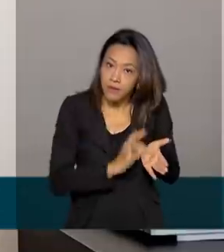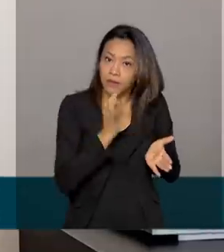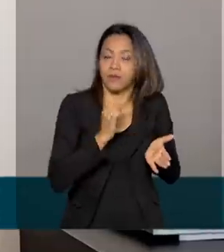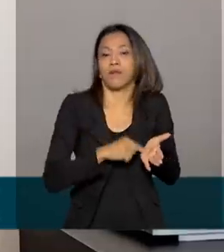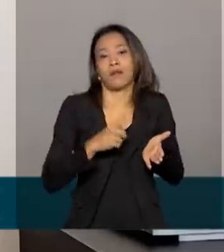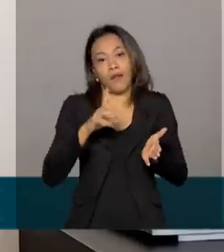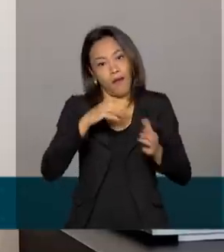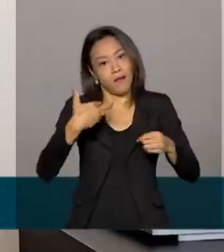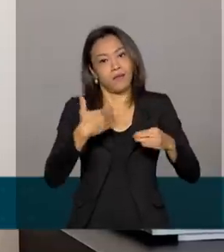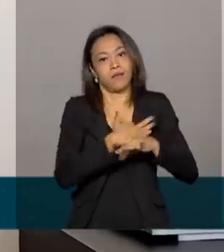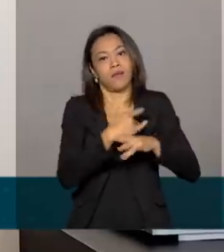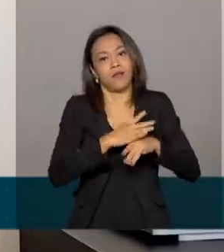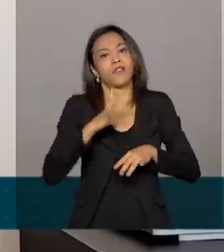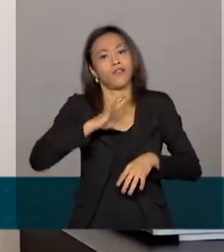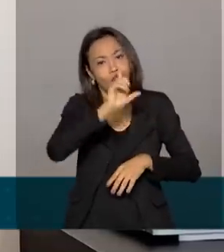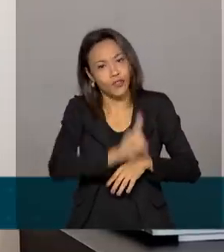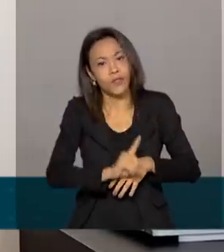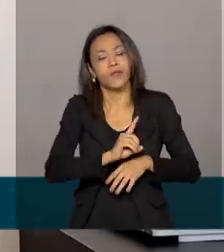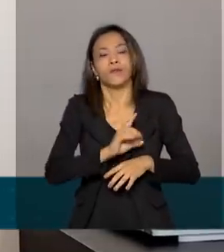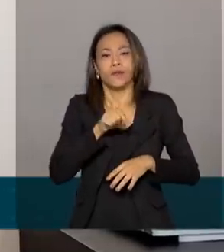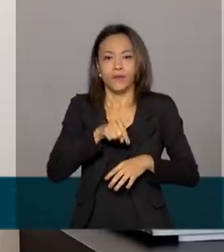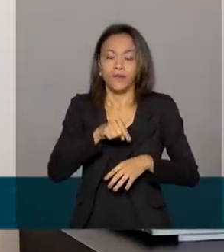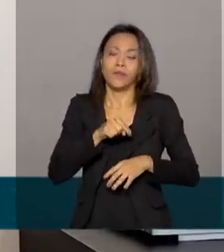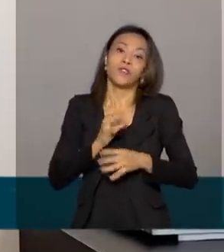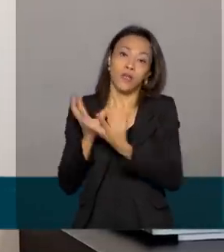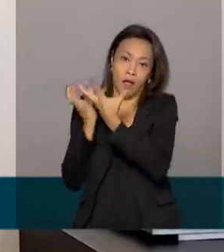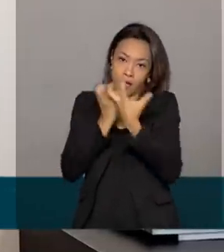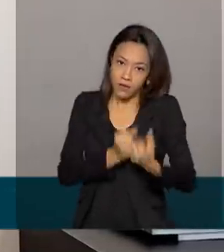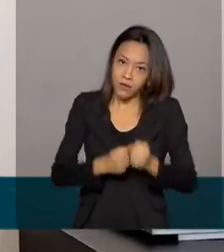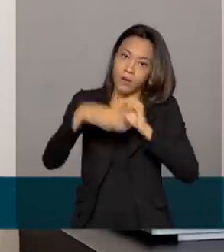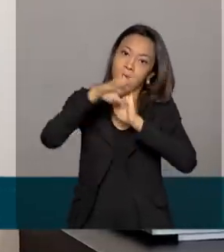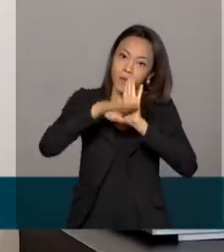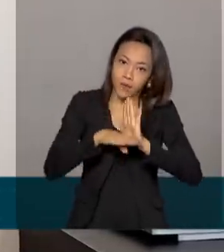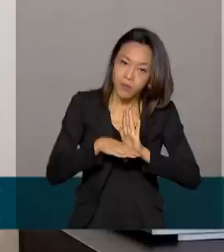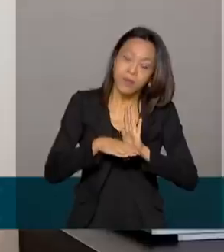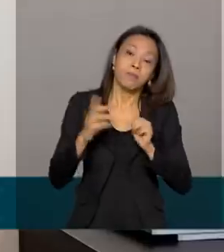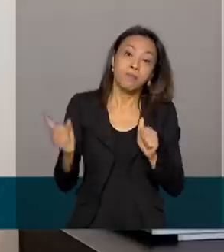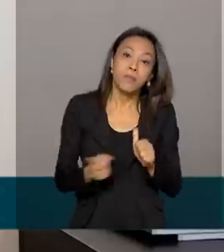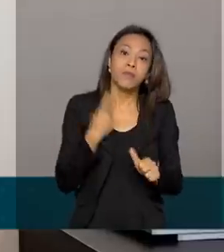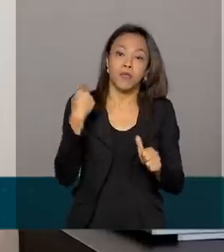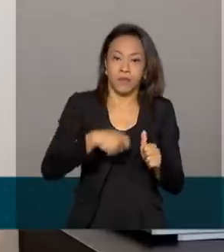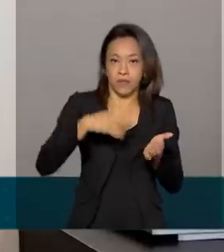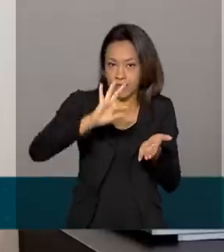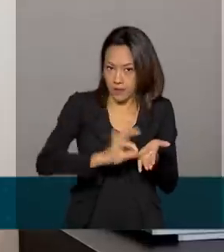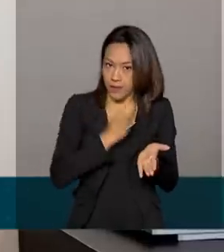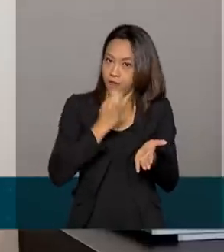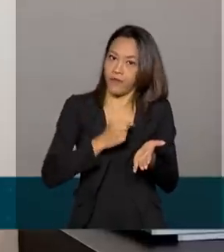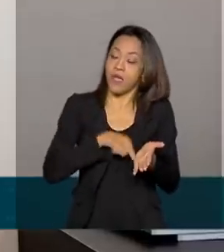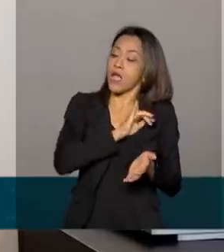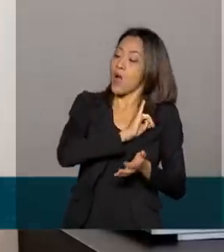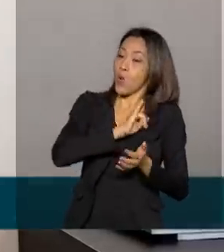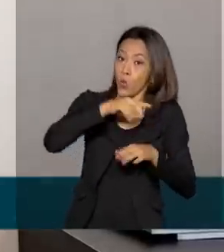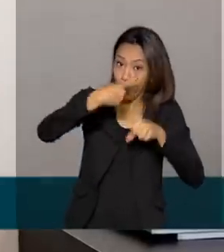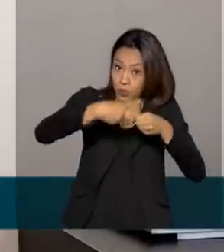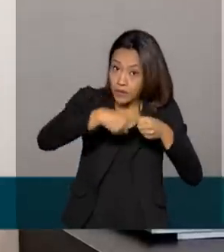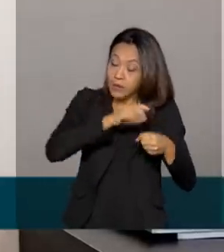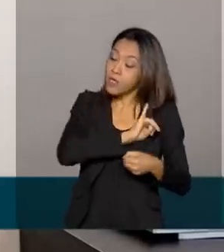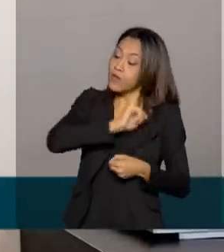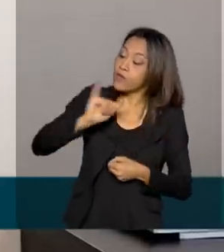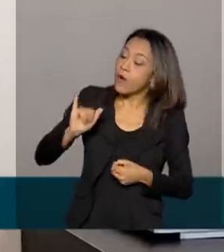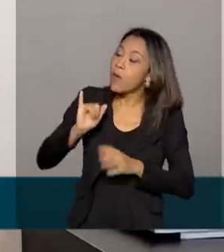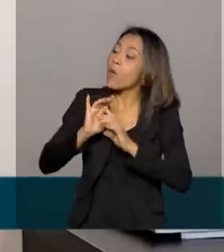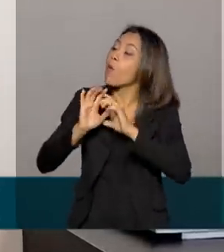ter direito a se apropriar do programa. Através da inscrição, o município informará quais são as áreas